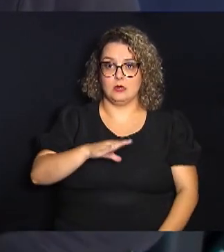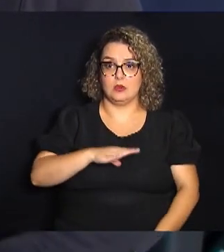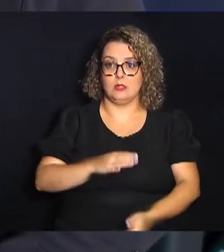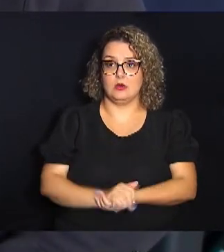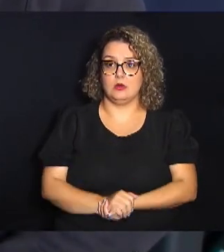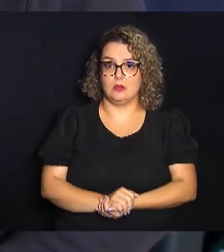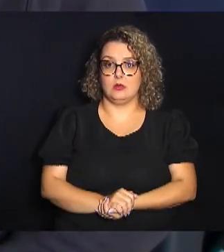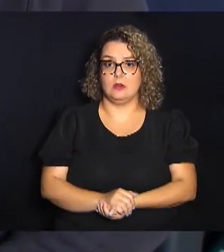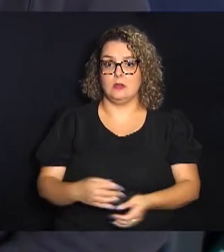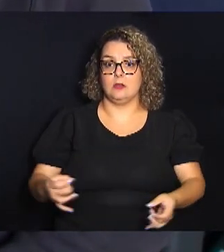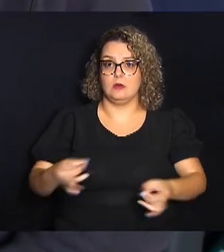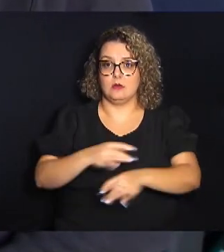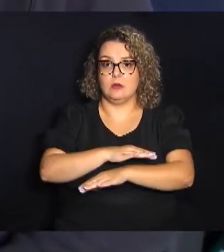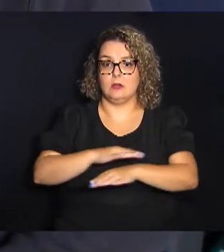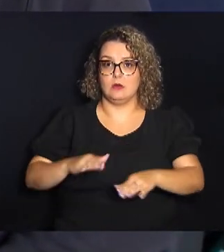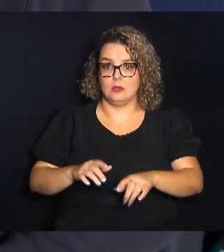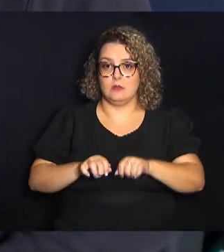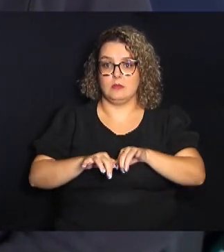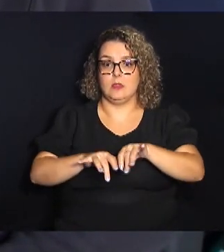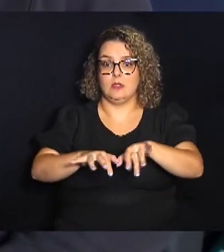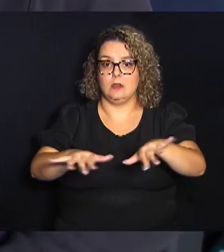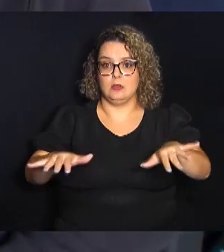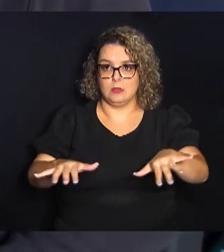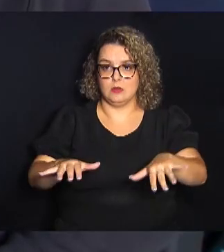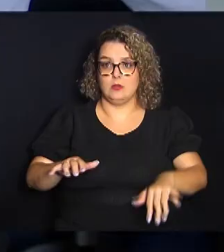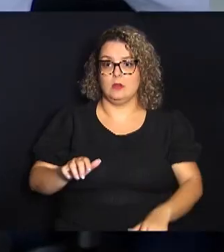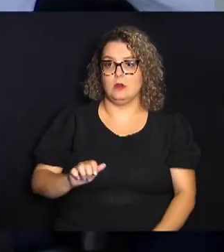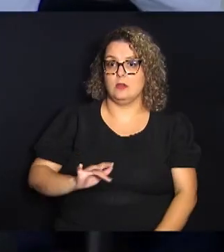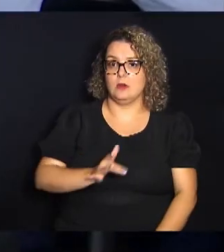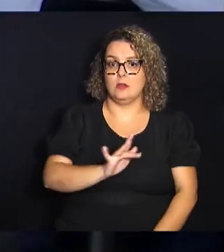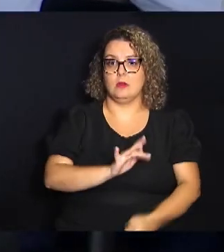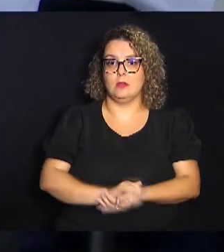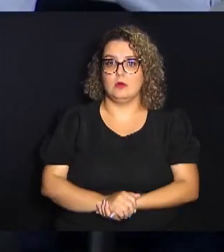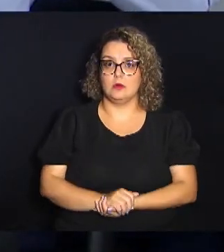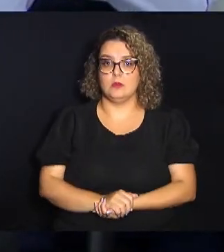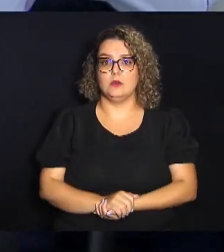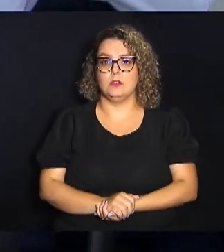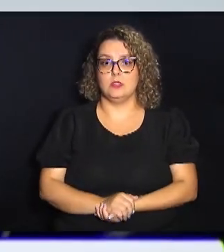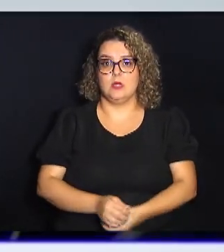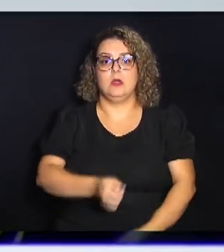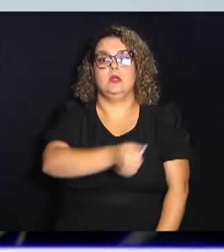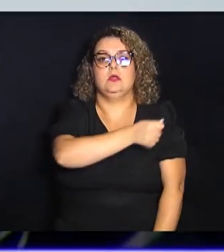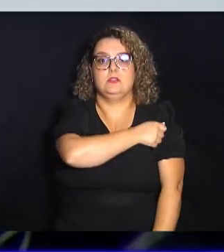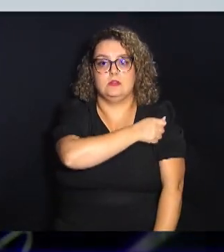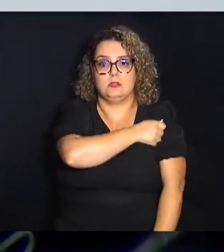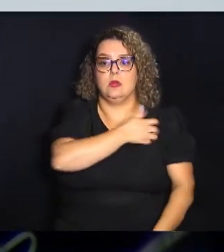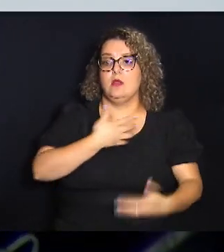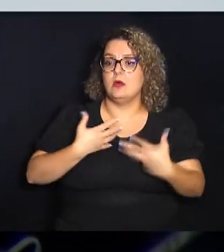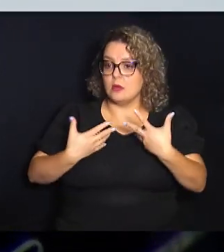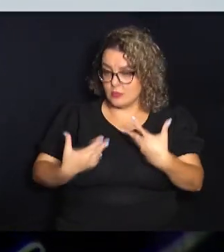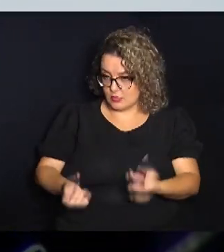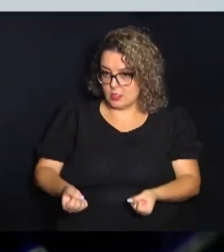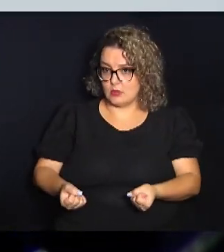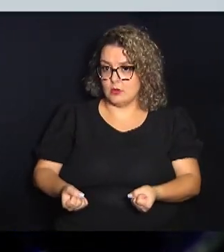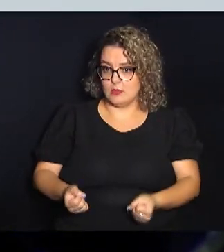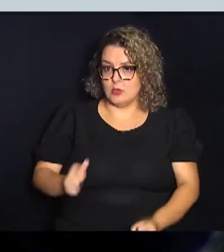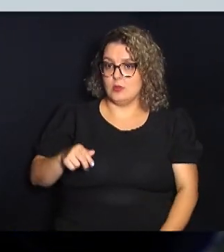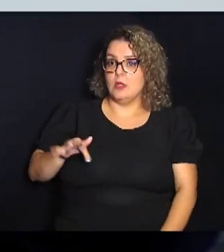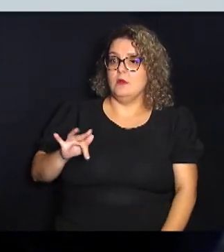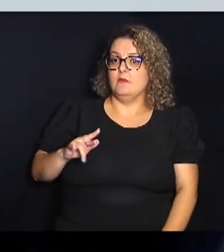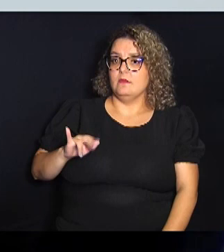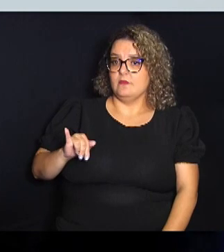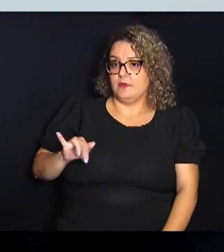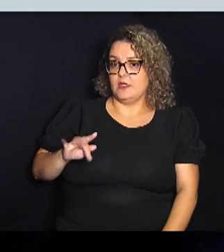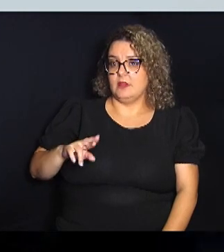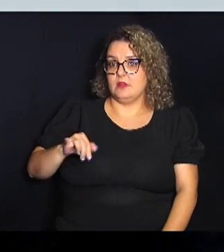para combater a proliferação do Aedes aegypti. As autoridades foram recebidas pelo anfitrião, presidente